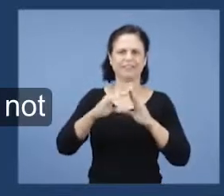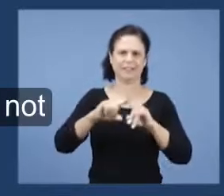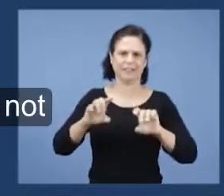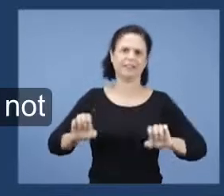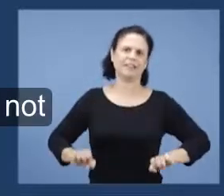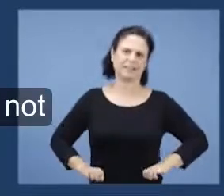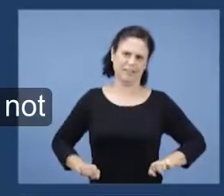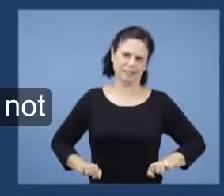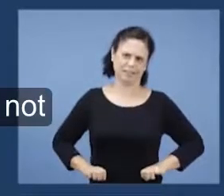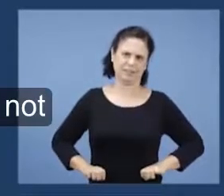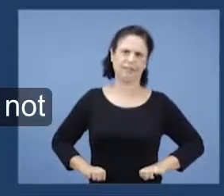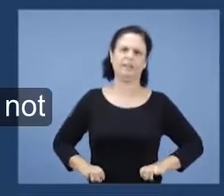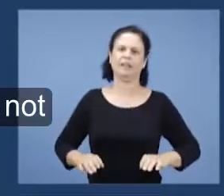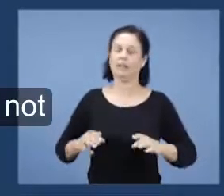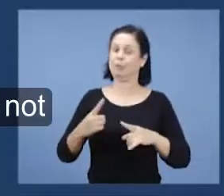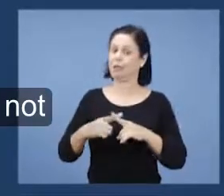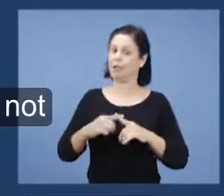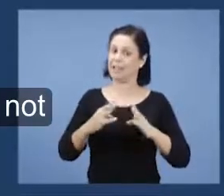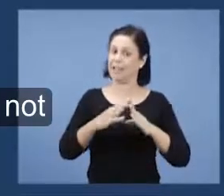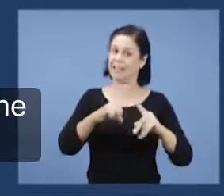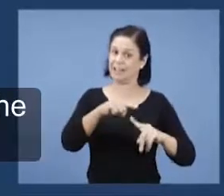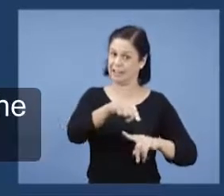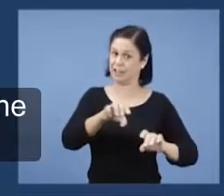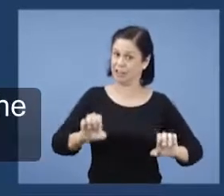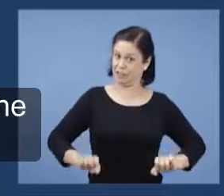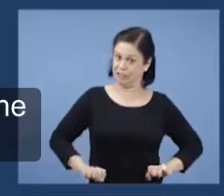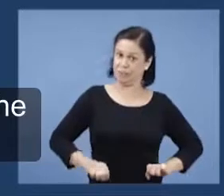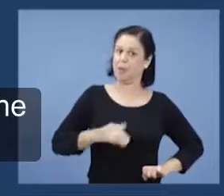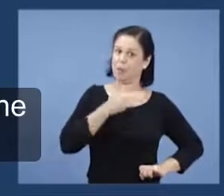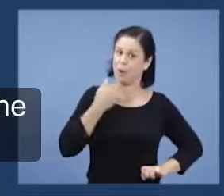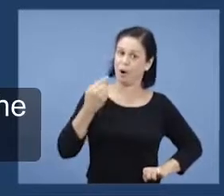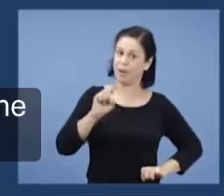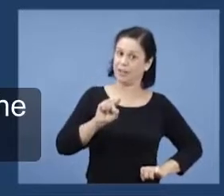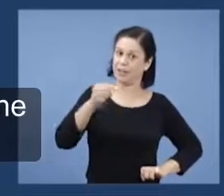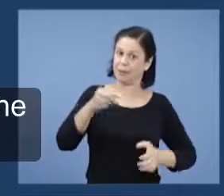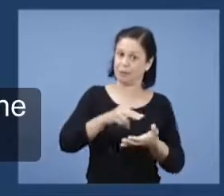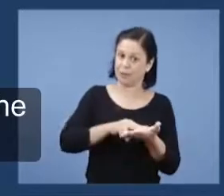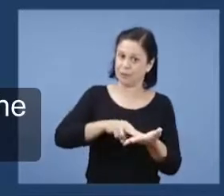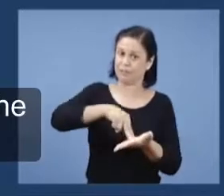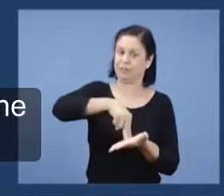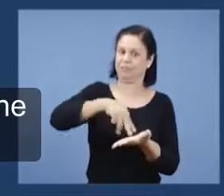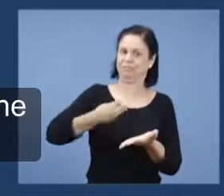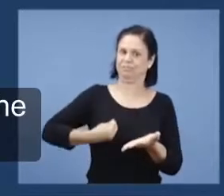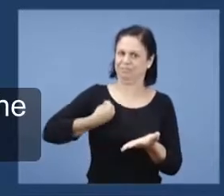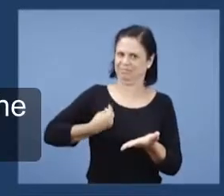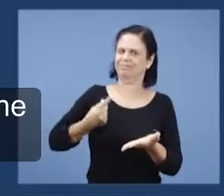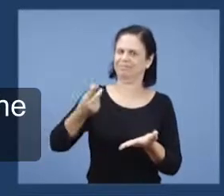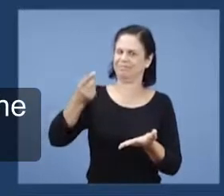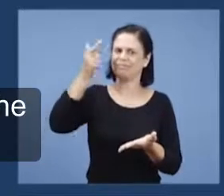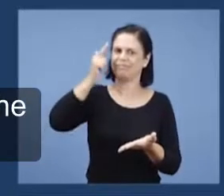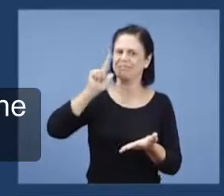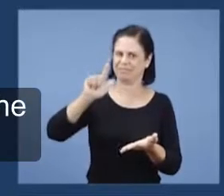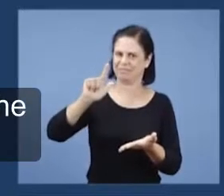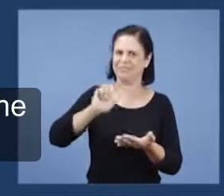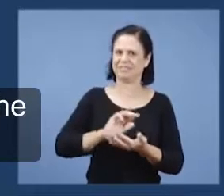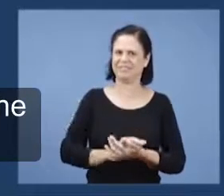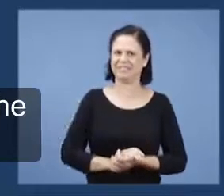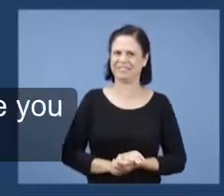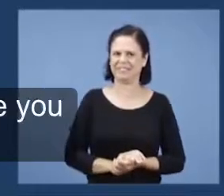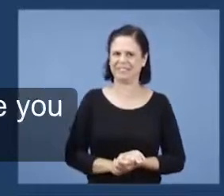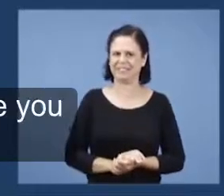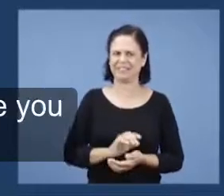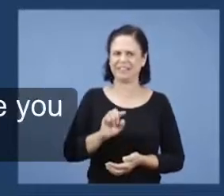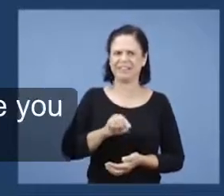morrer e vai ressuscitar. Mas não é somente isso, o que é que fala o demais do